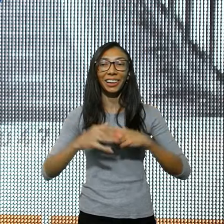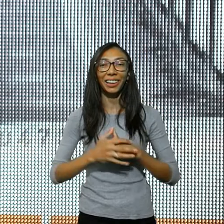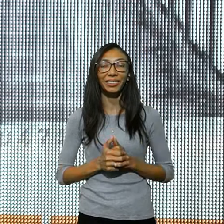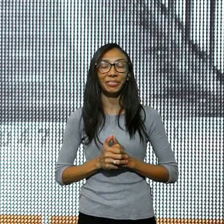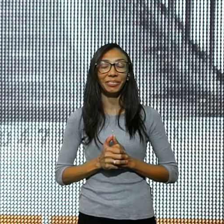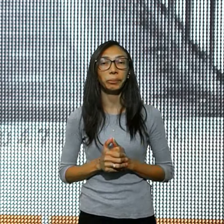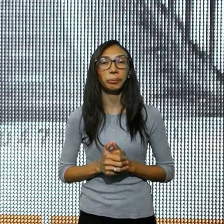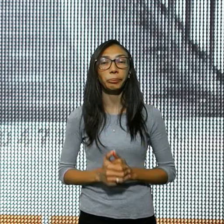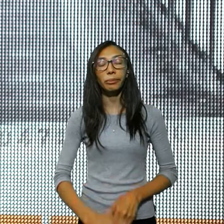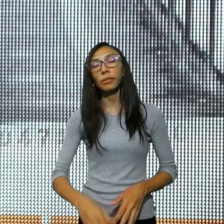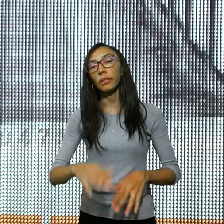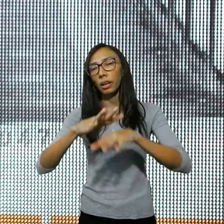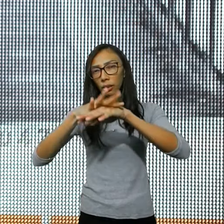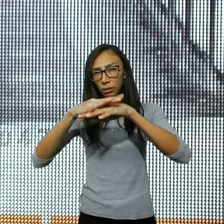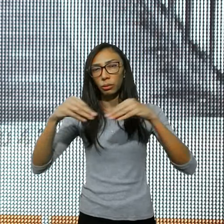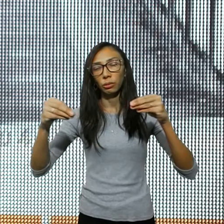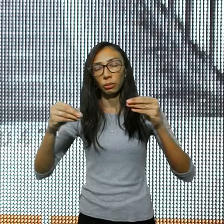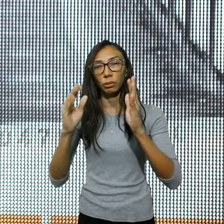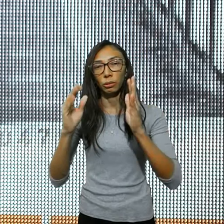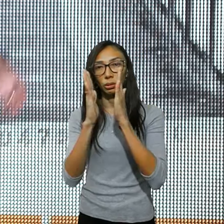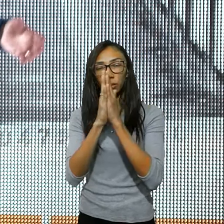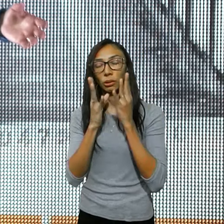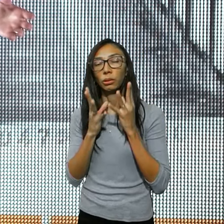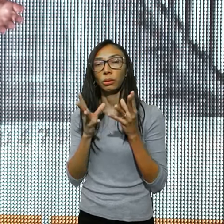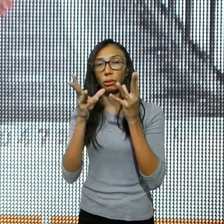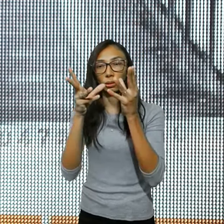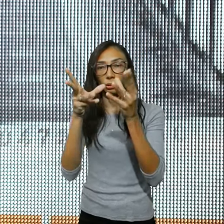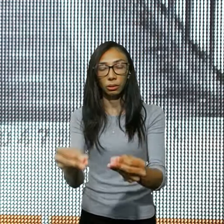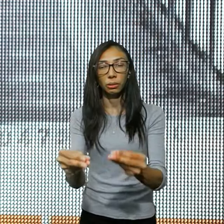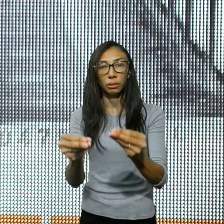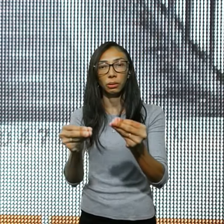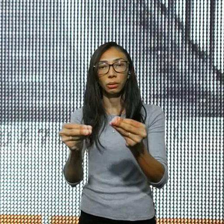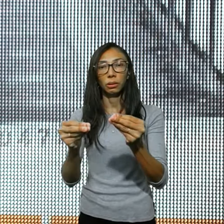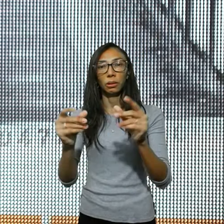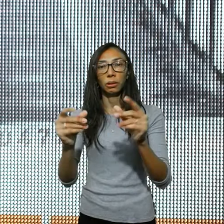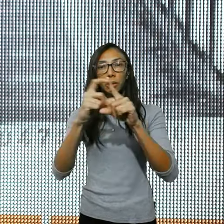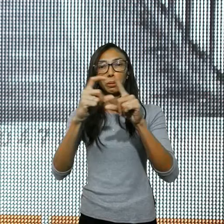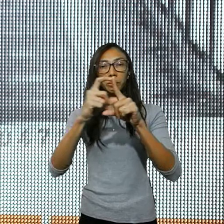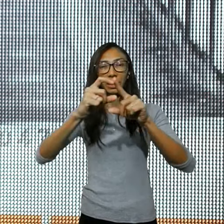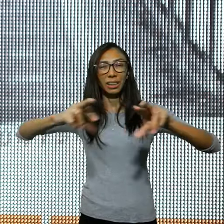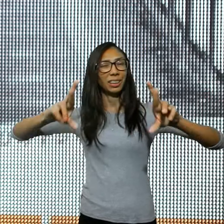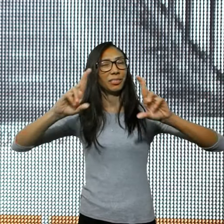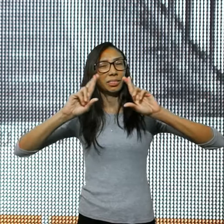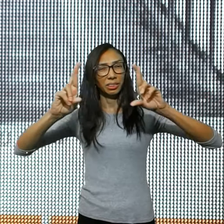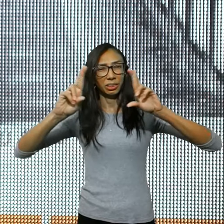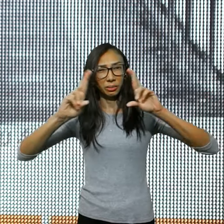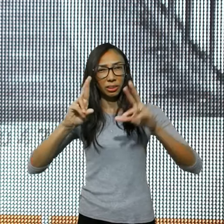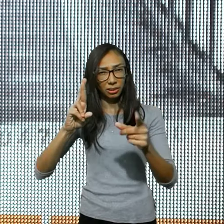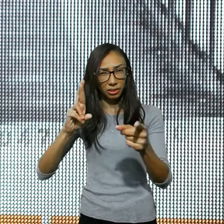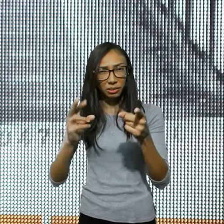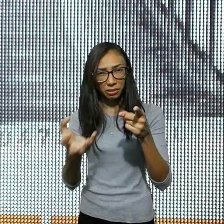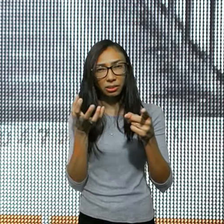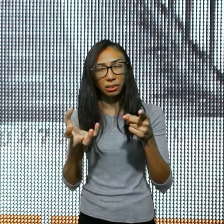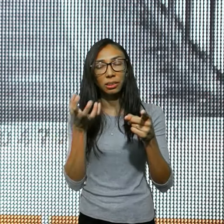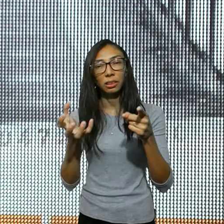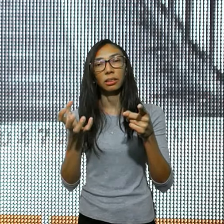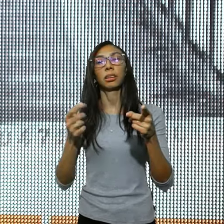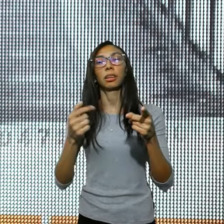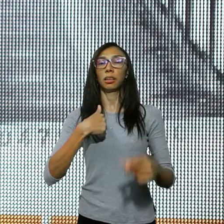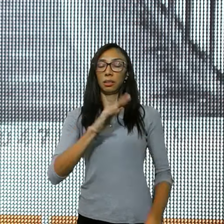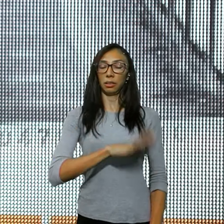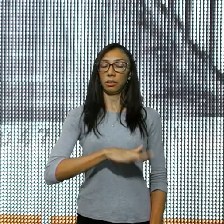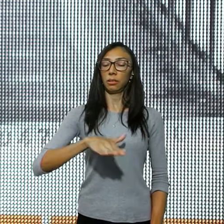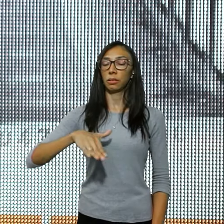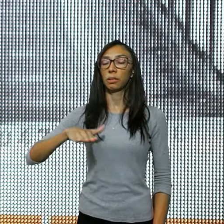quem não quer receber oração, quem não quer receber, palavra de esperança, sou de uma época, quando ainda, eu era criança,